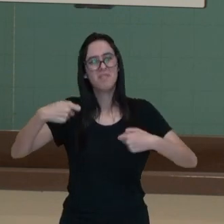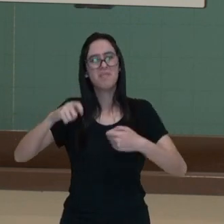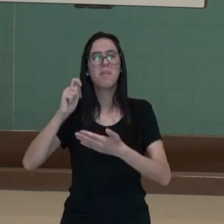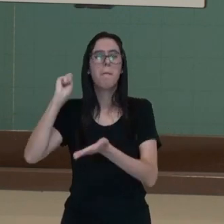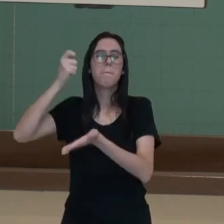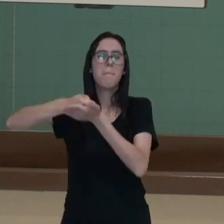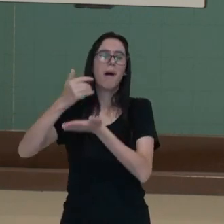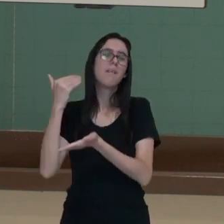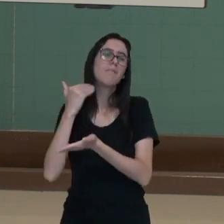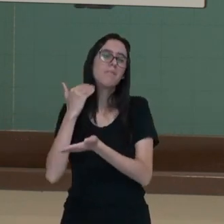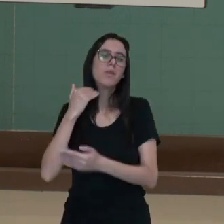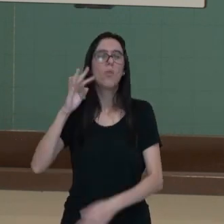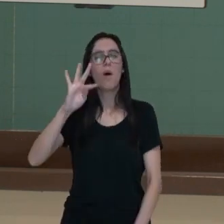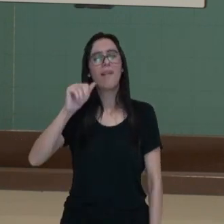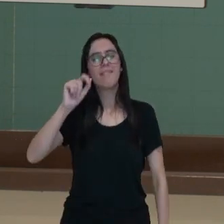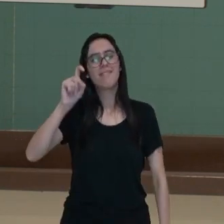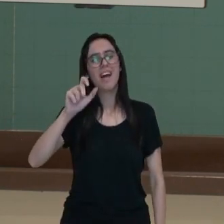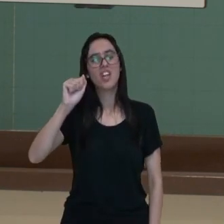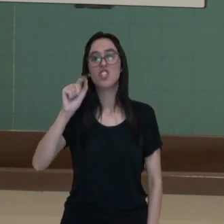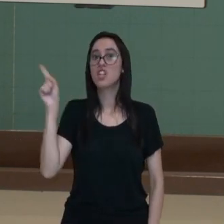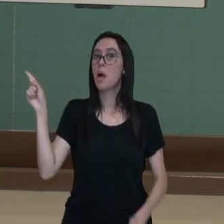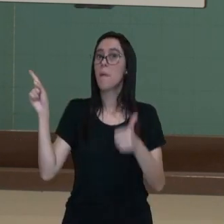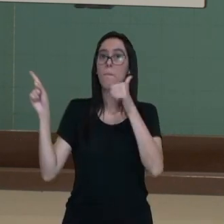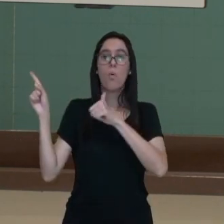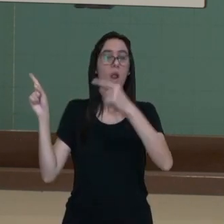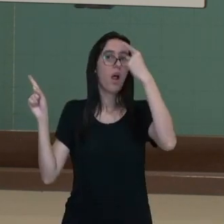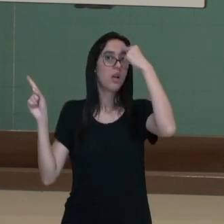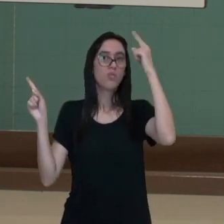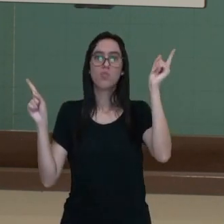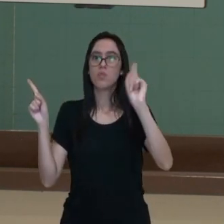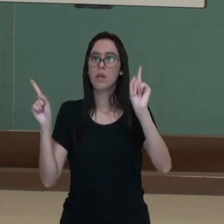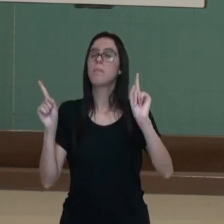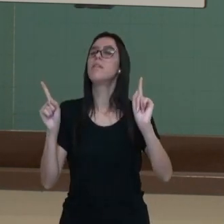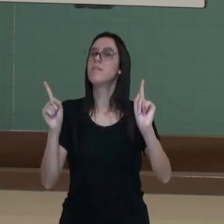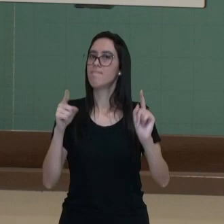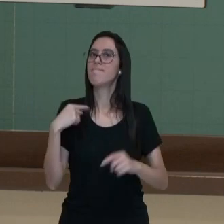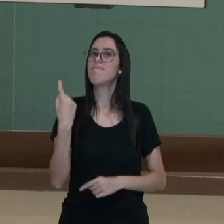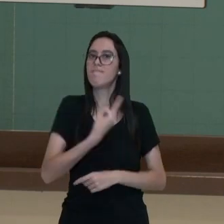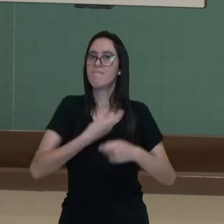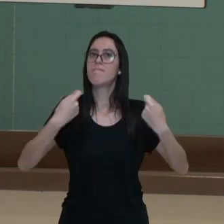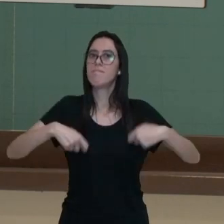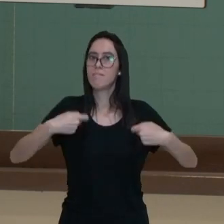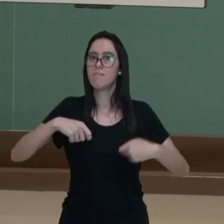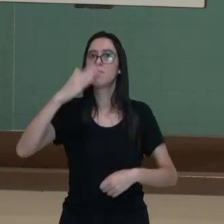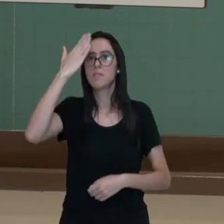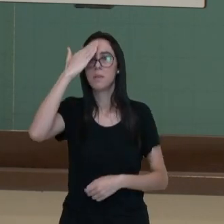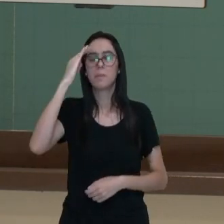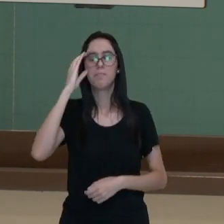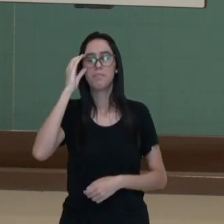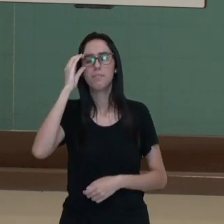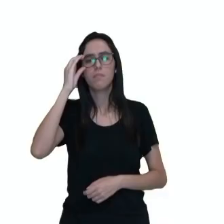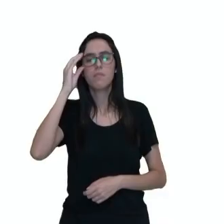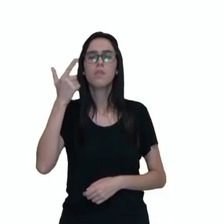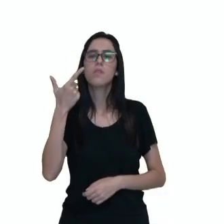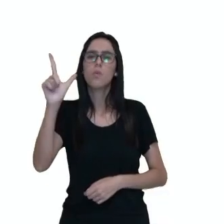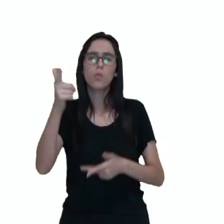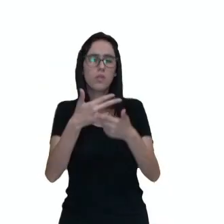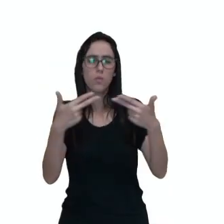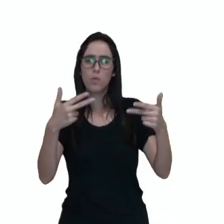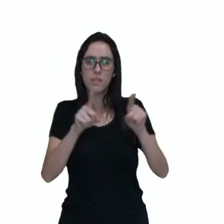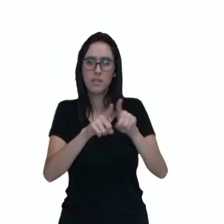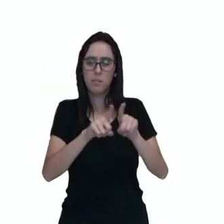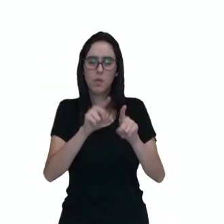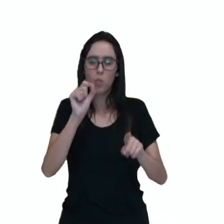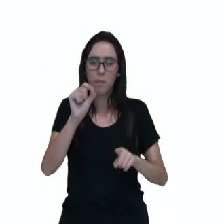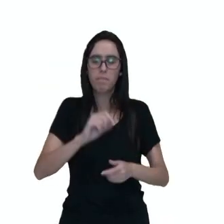banco. Então, assim, isso ela não sabia e é bom a gente saber. Outra coisa que ela também não sabia é que